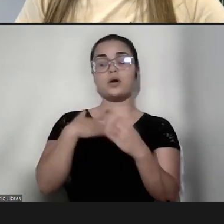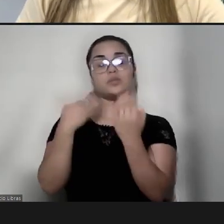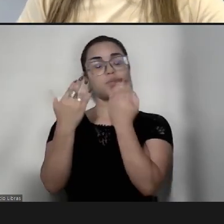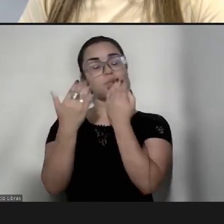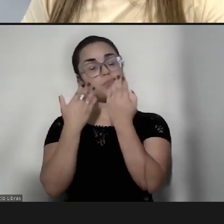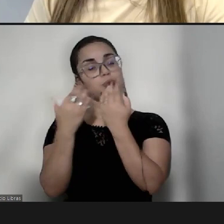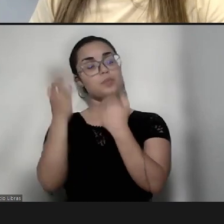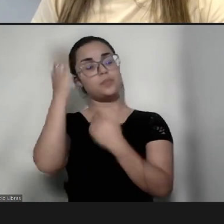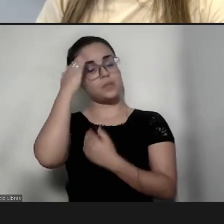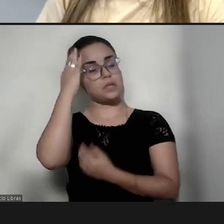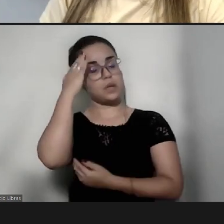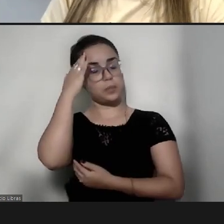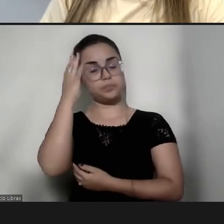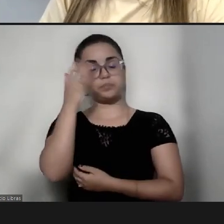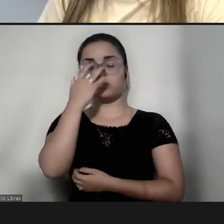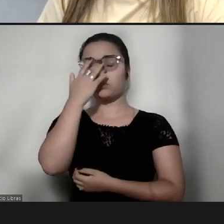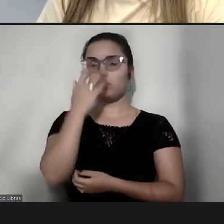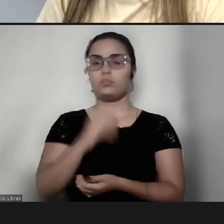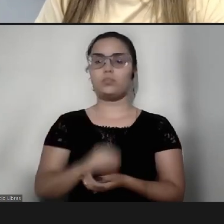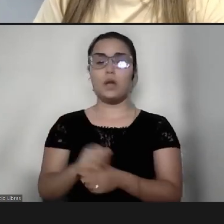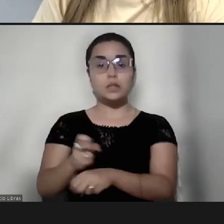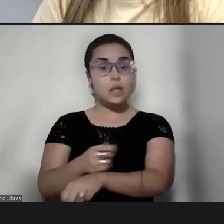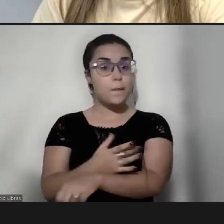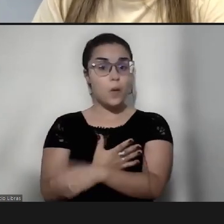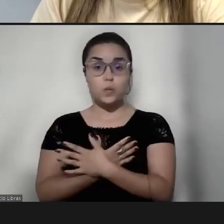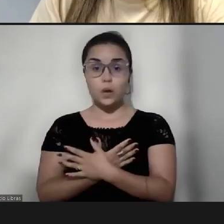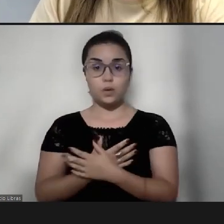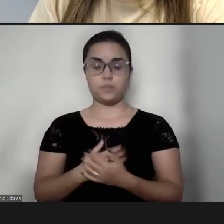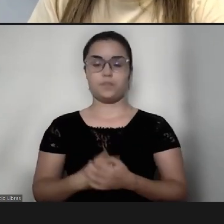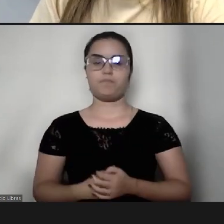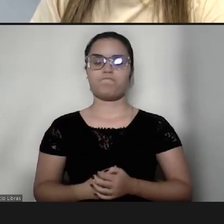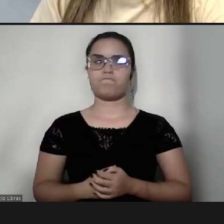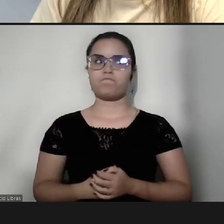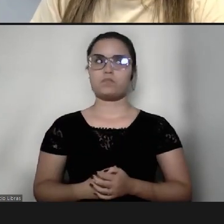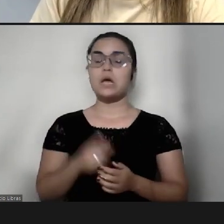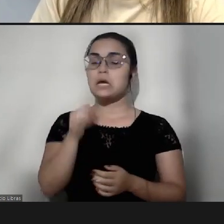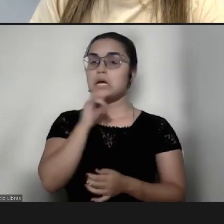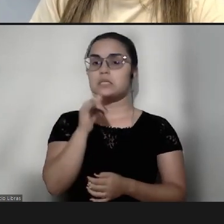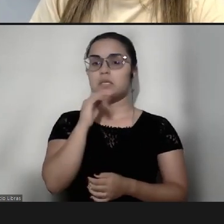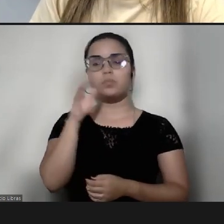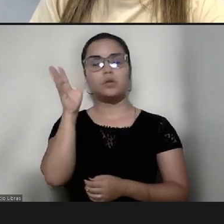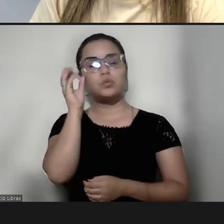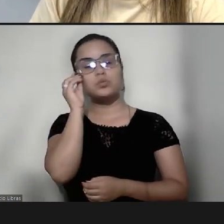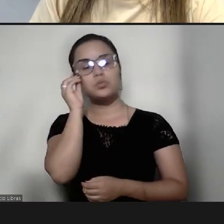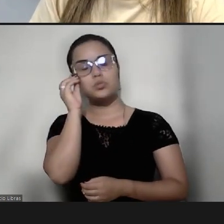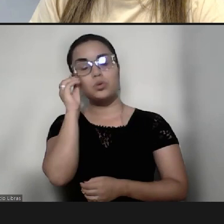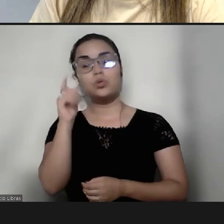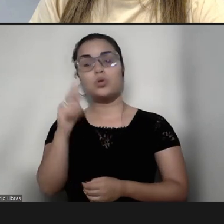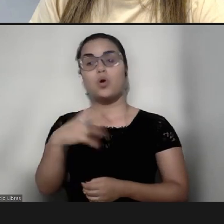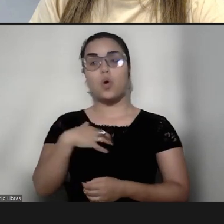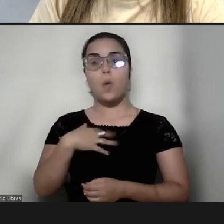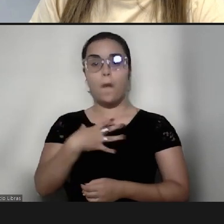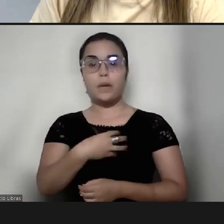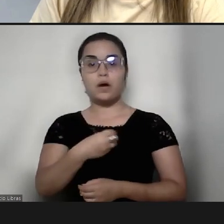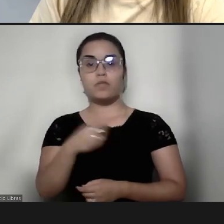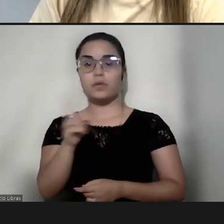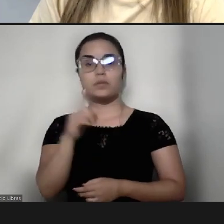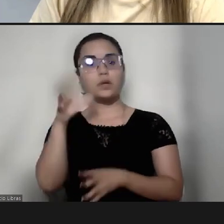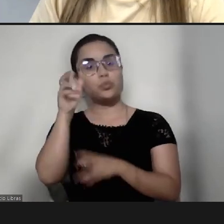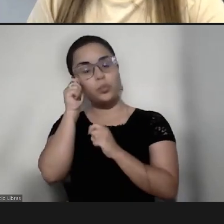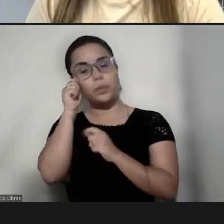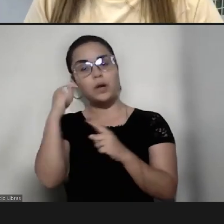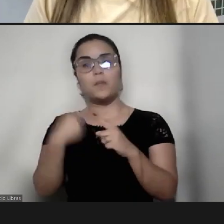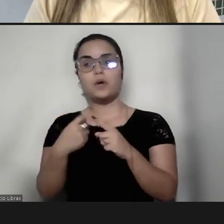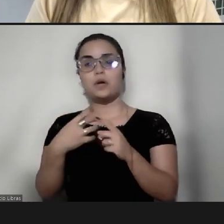né, o quanto, no caso do sono, o Gabriel não dormia, porque eu tinha muita